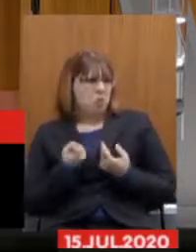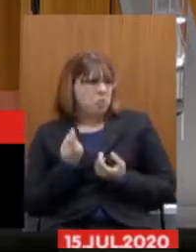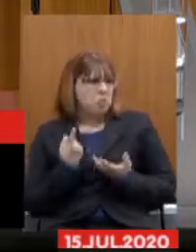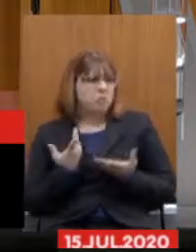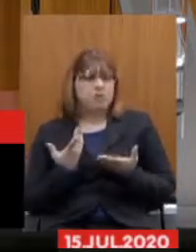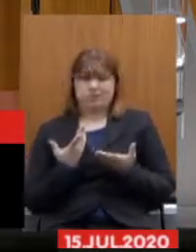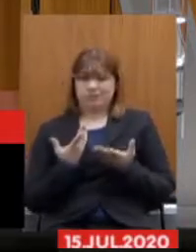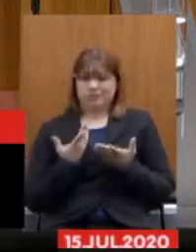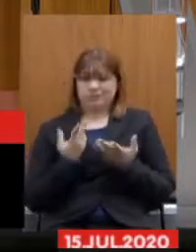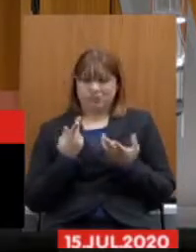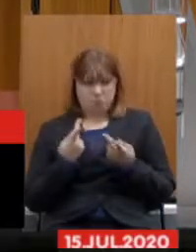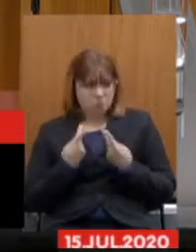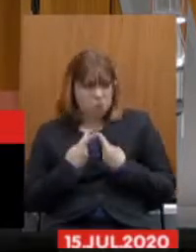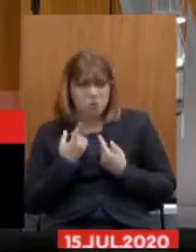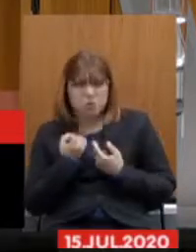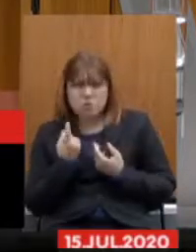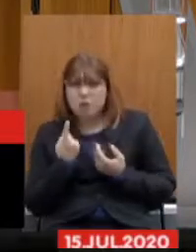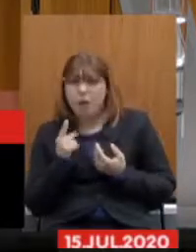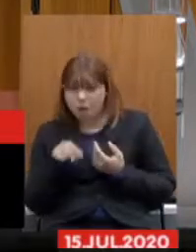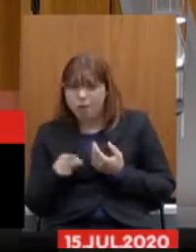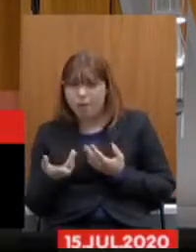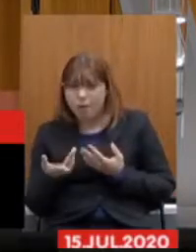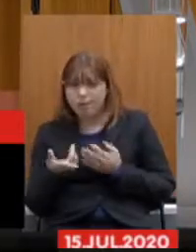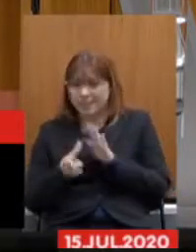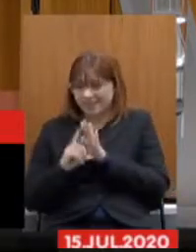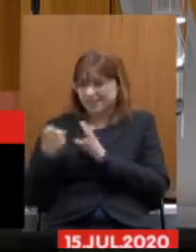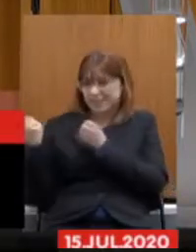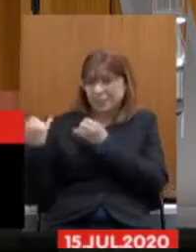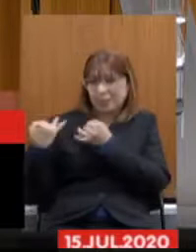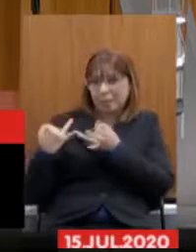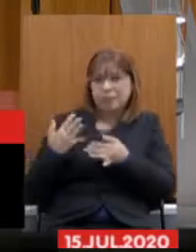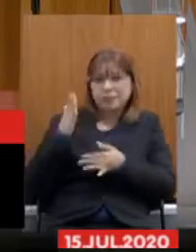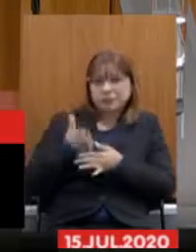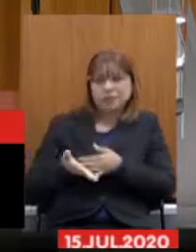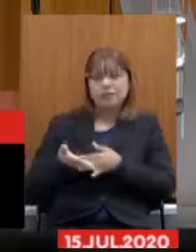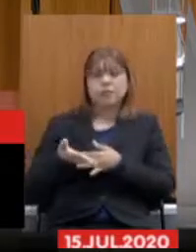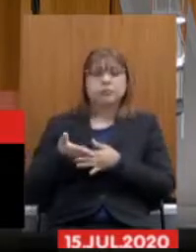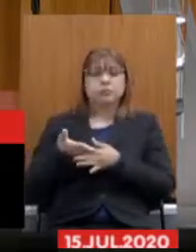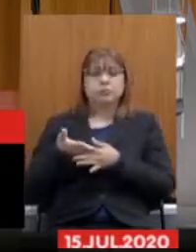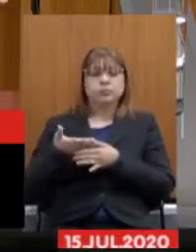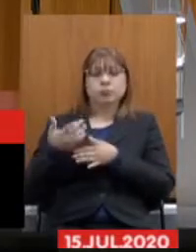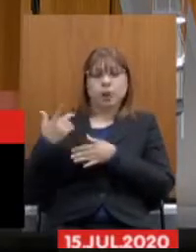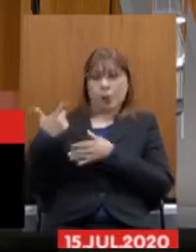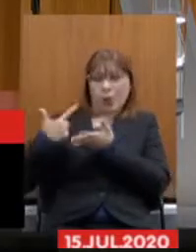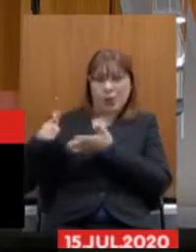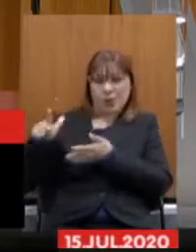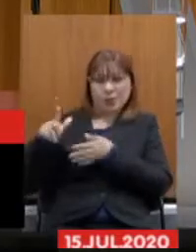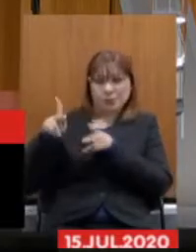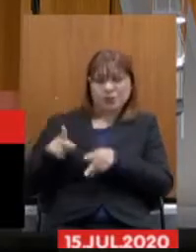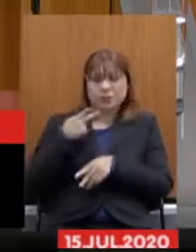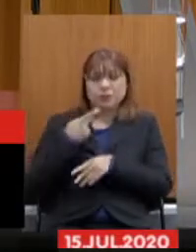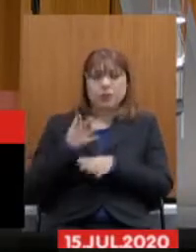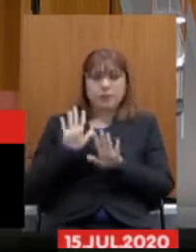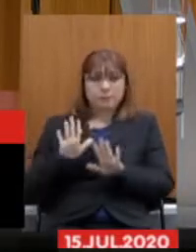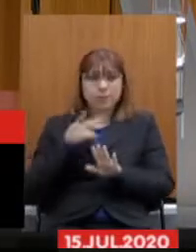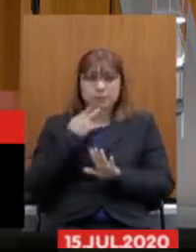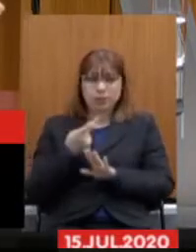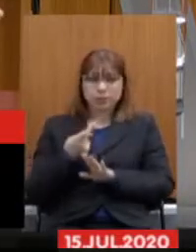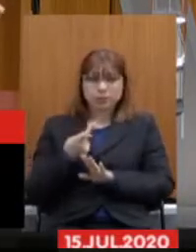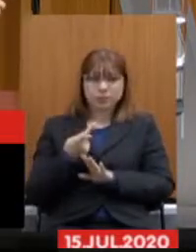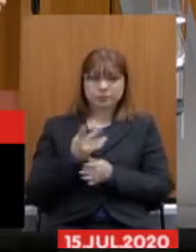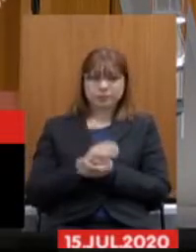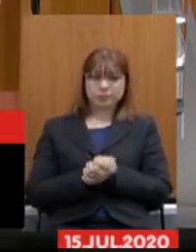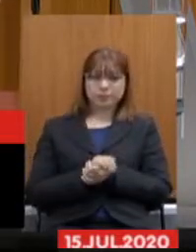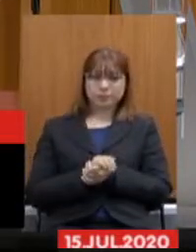ofensivo é além de tudo que já foi dito o governador mandar o vírus covid passear por